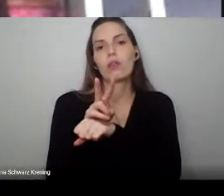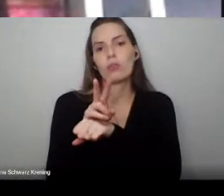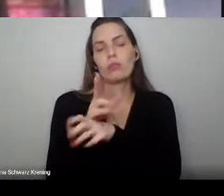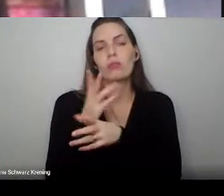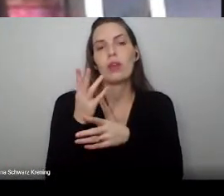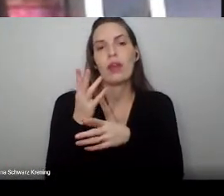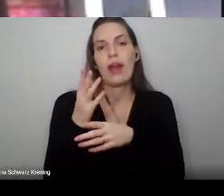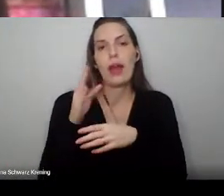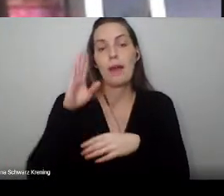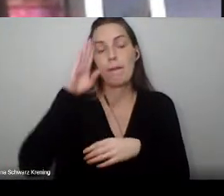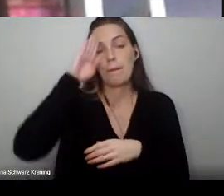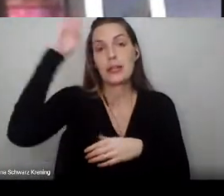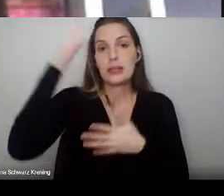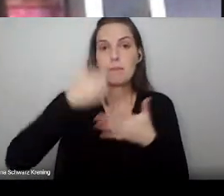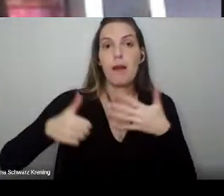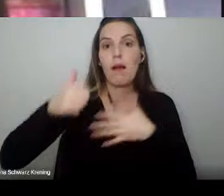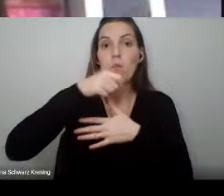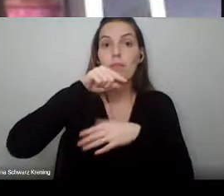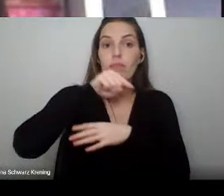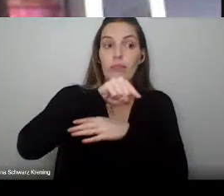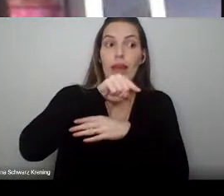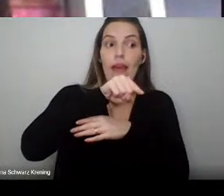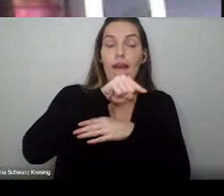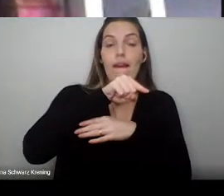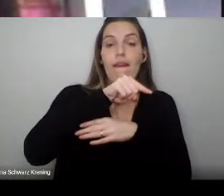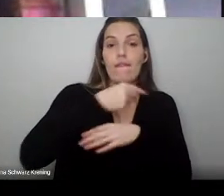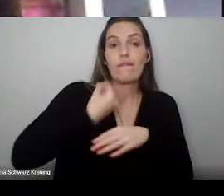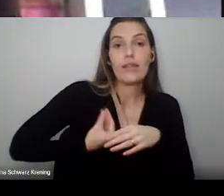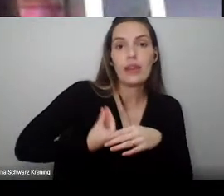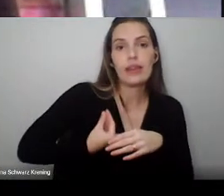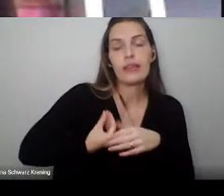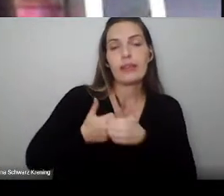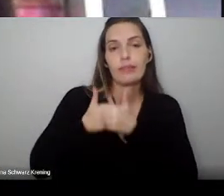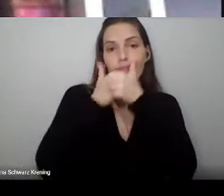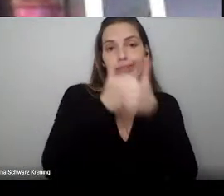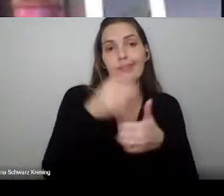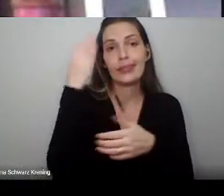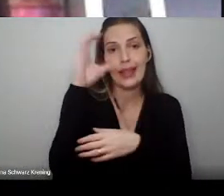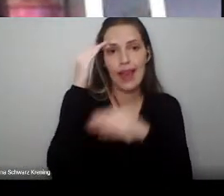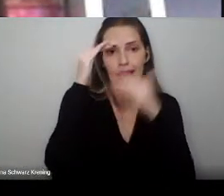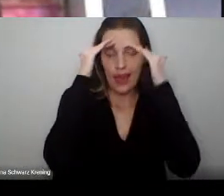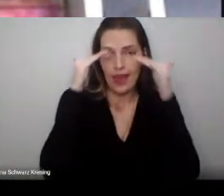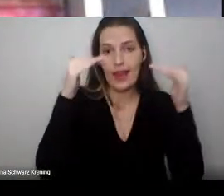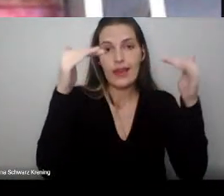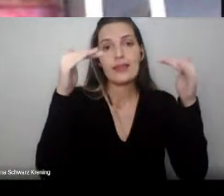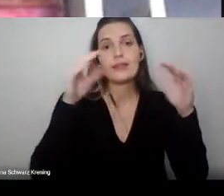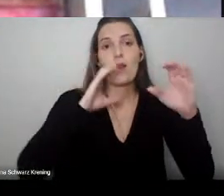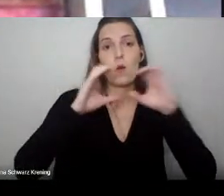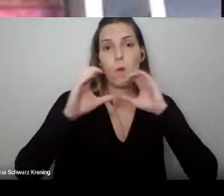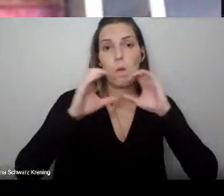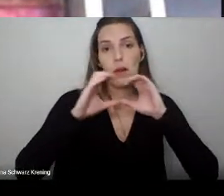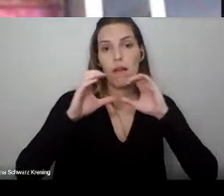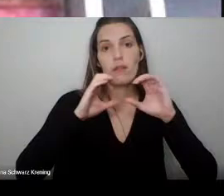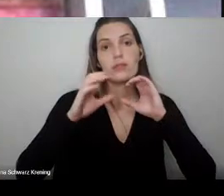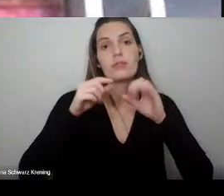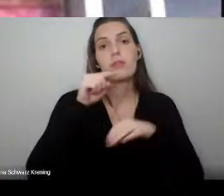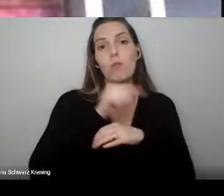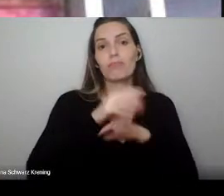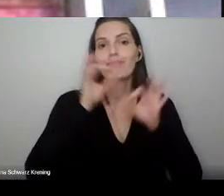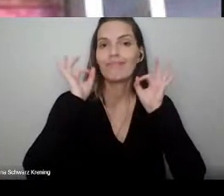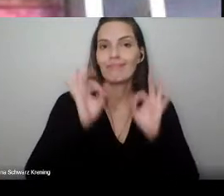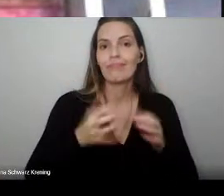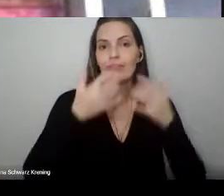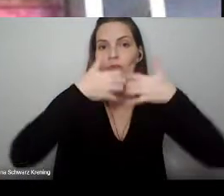humildade, seguir a ciência, e fazer uma comunicação efetiva com toda a sociedade. É isso que funcionou na maioria dos pais,